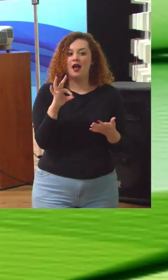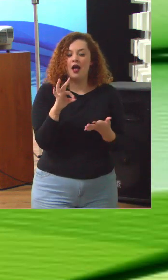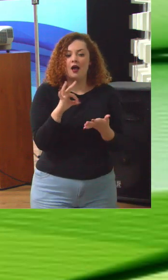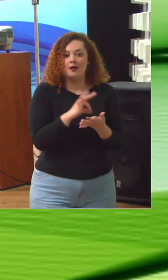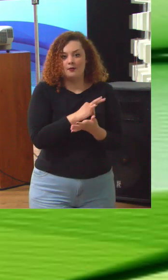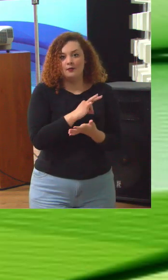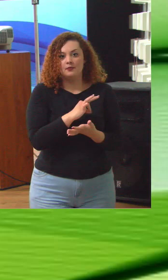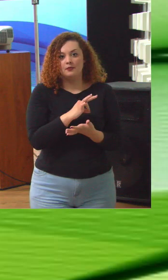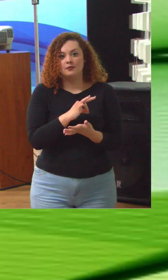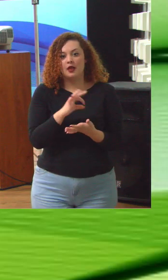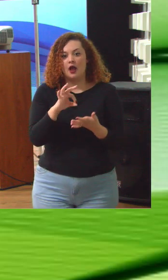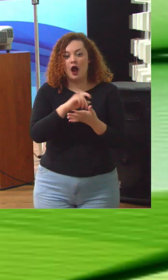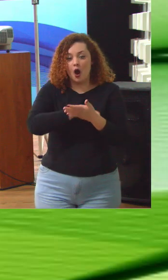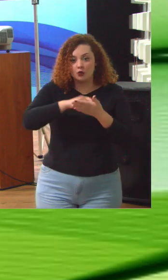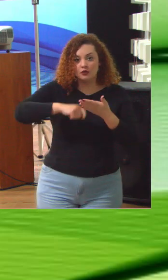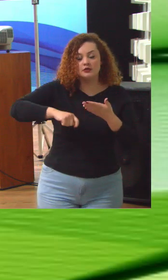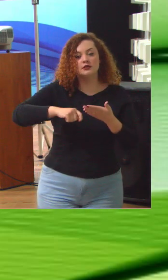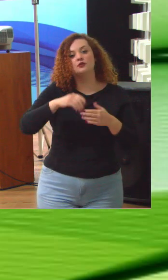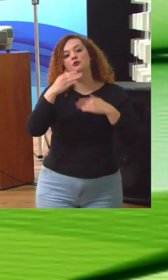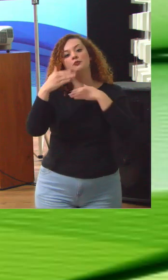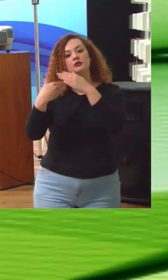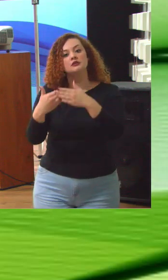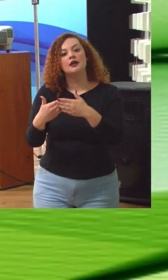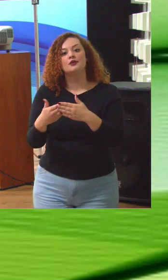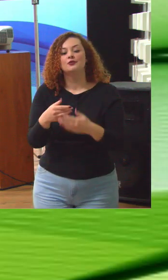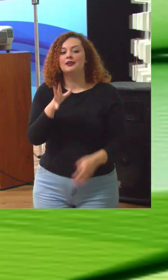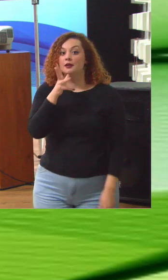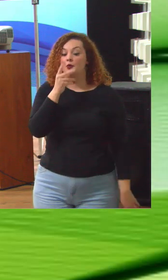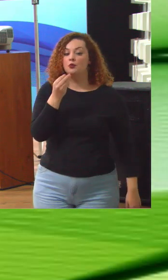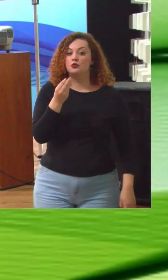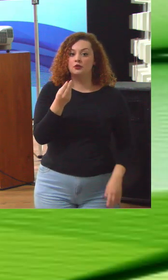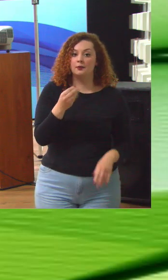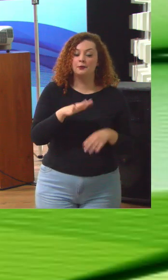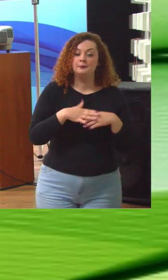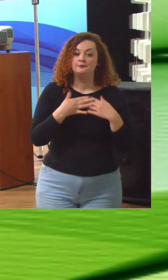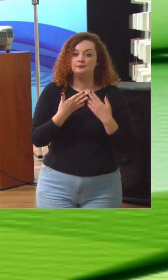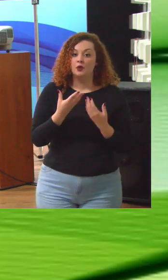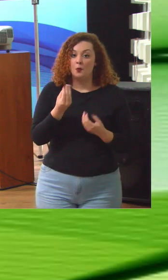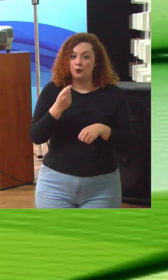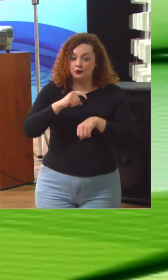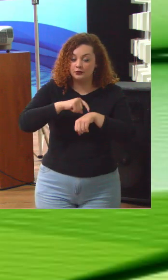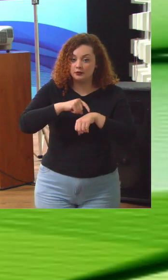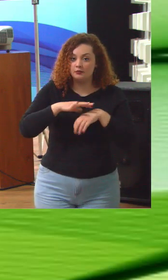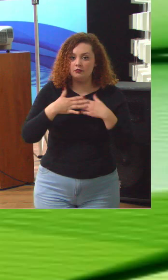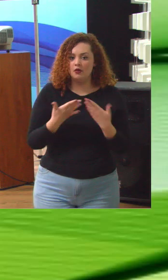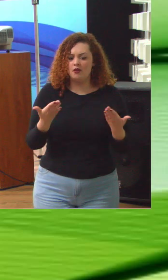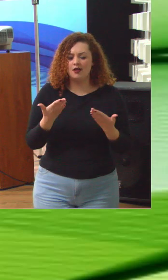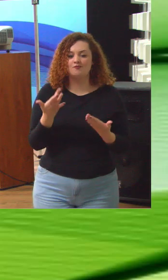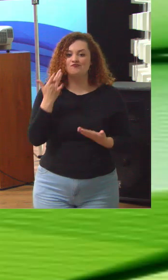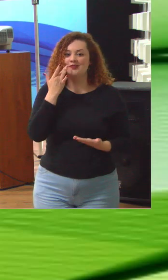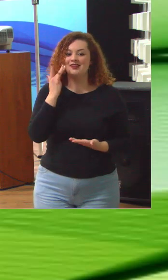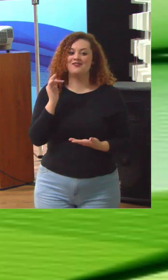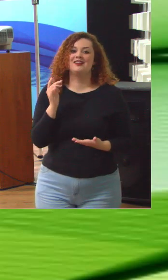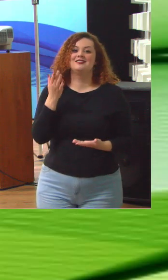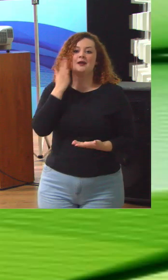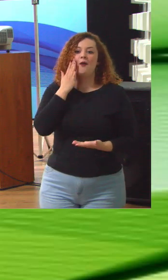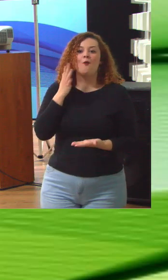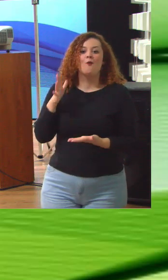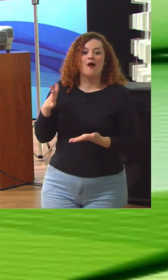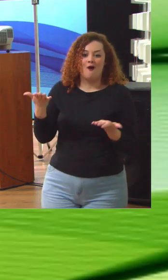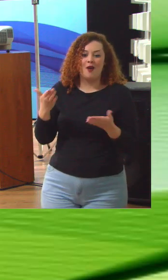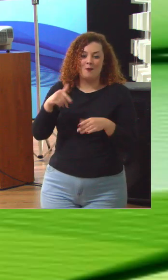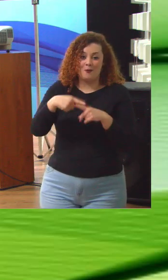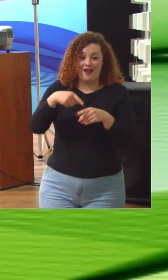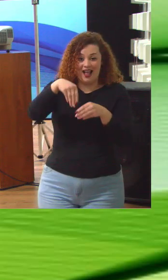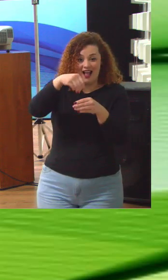2017 neste ano o TCU tomou a decisão de não fazer um levantamento porque nós estamos em ano eleitoral